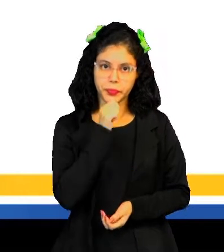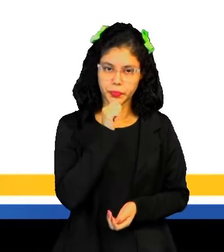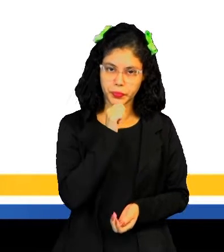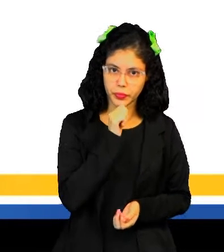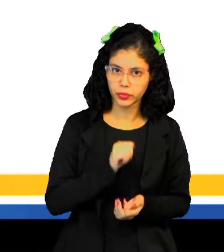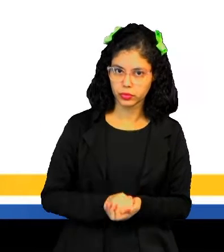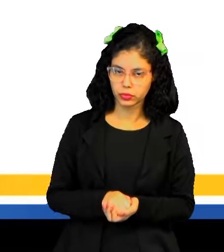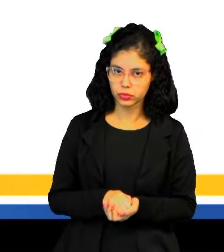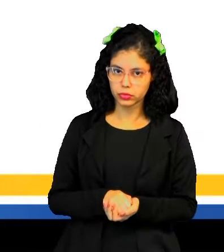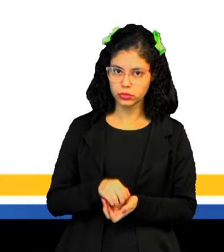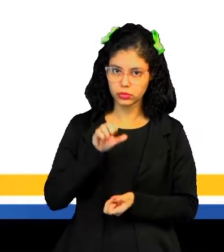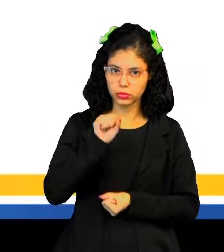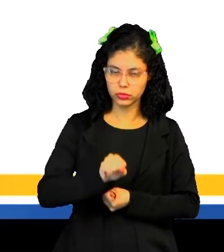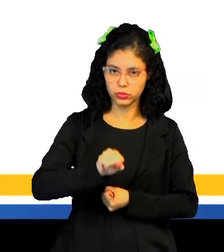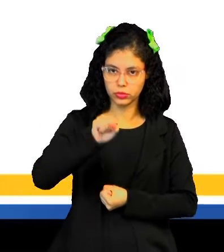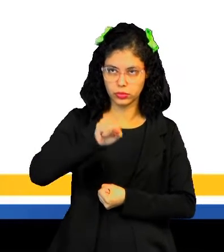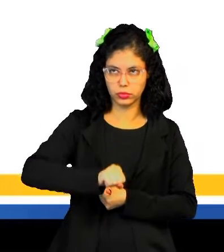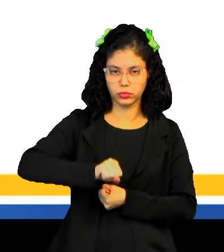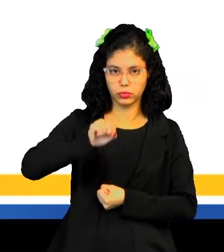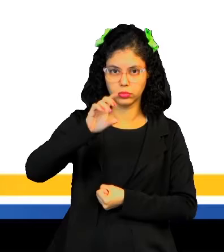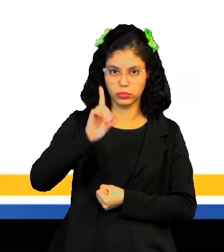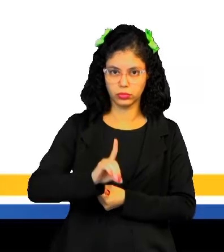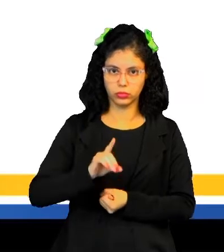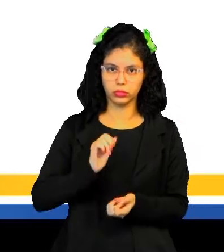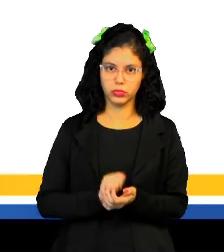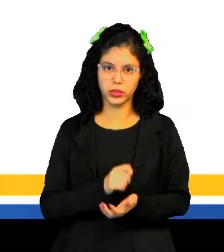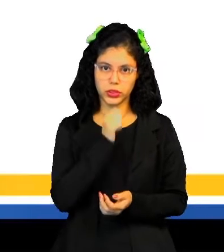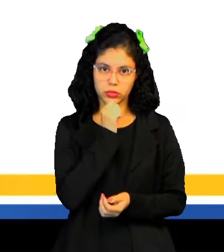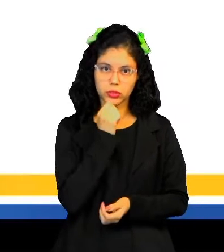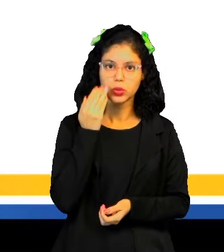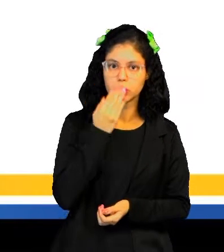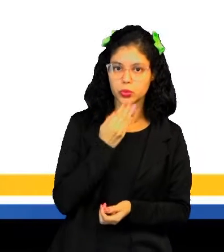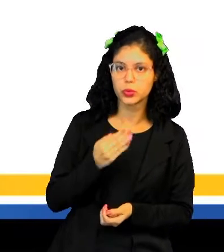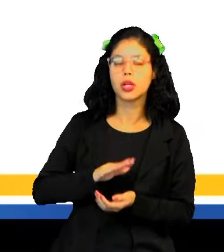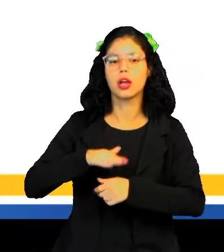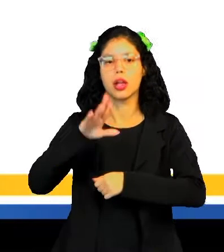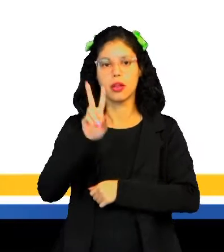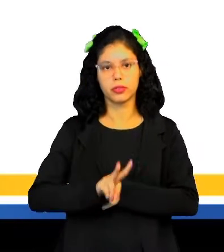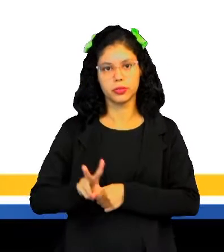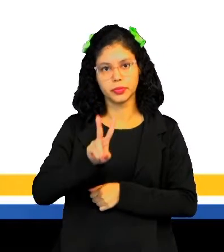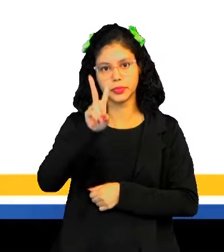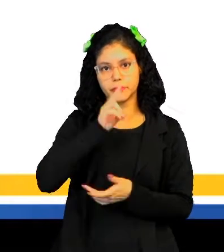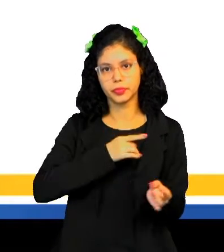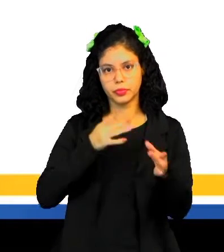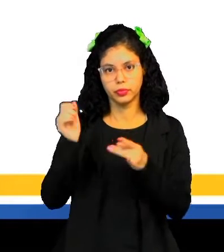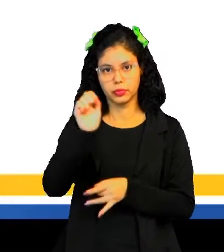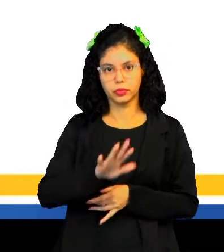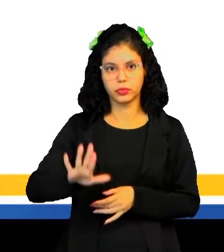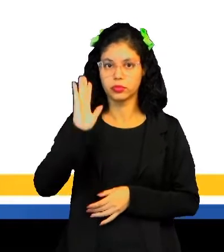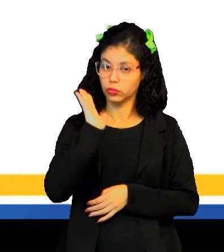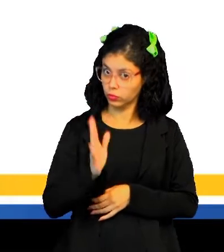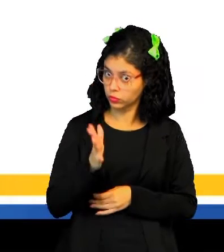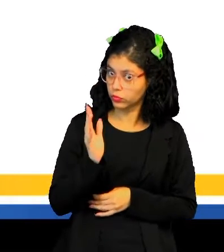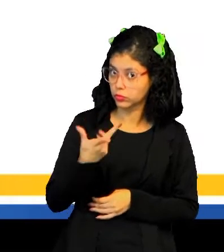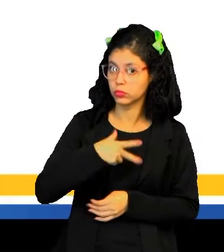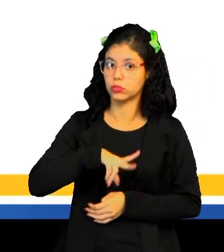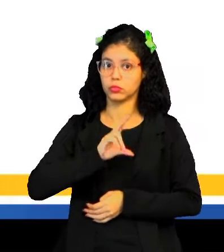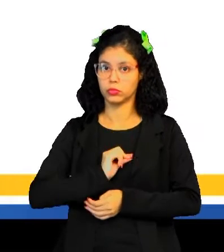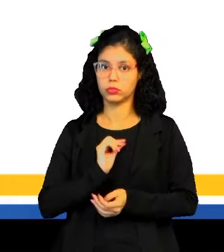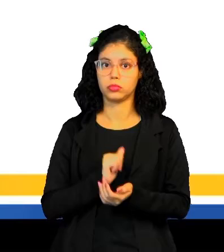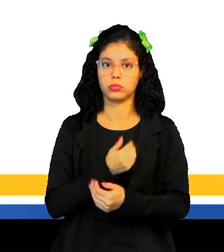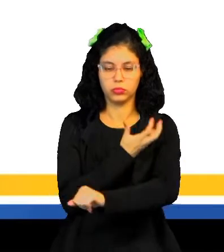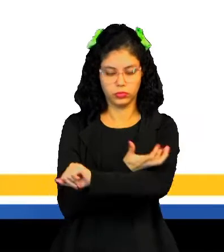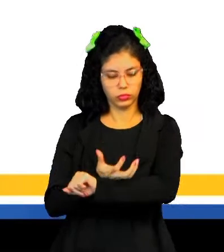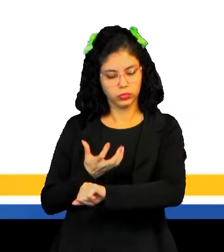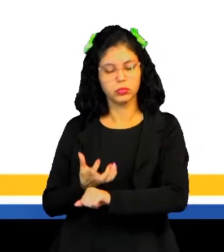originários ali do sudeste asiático, né? Seu açúcar era muito valorizado pelo mercado europeu. Portugal já possuía experiência no